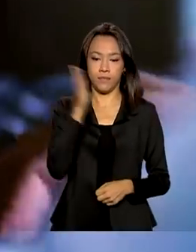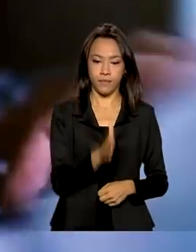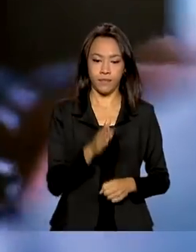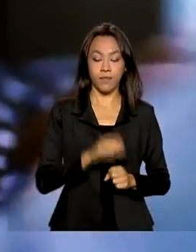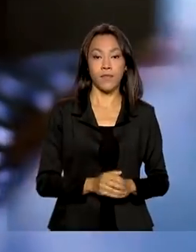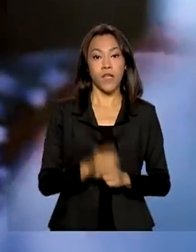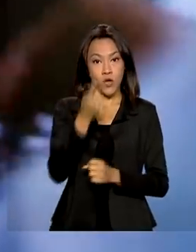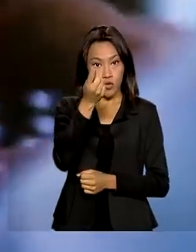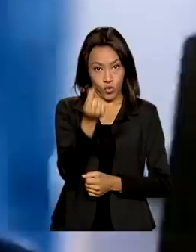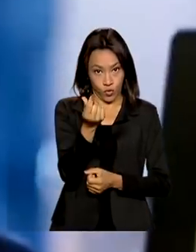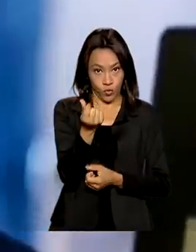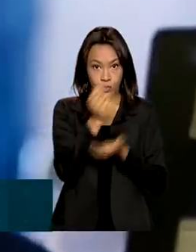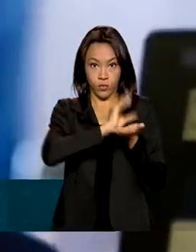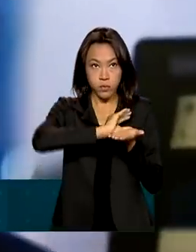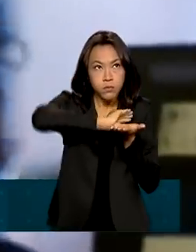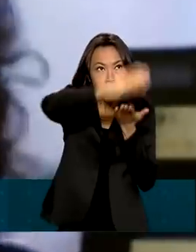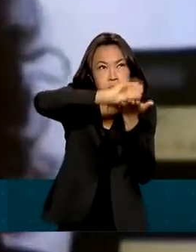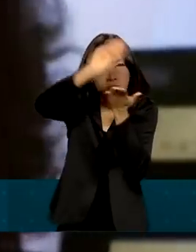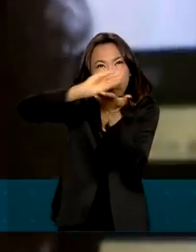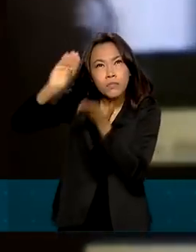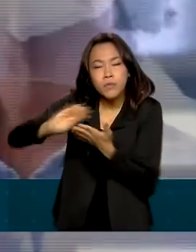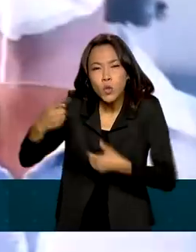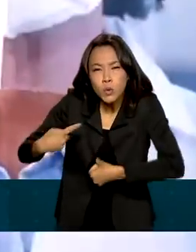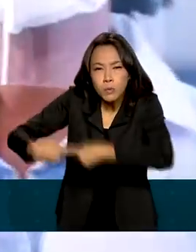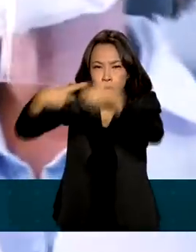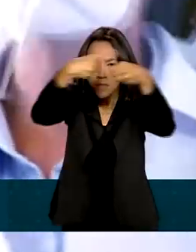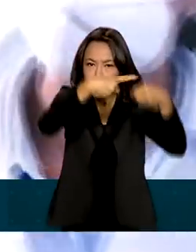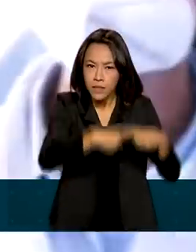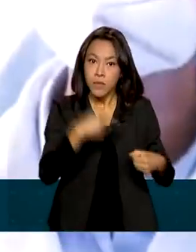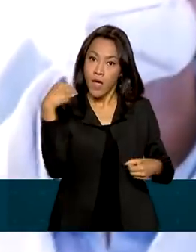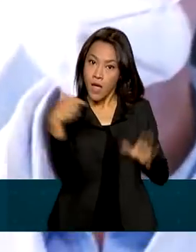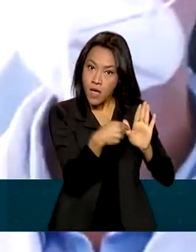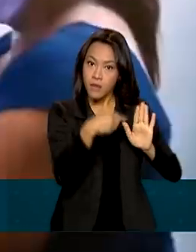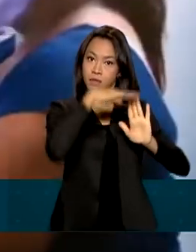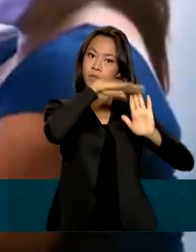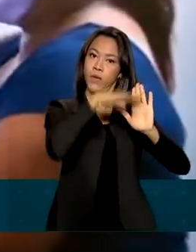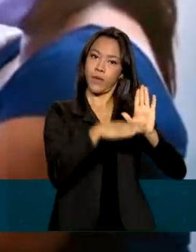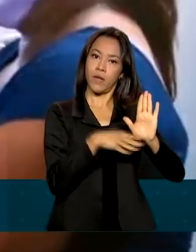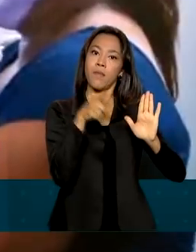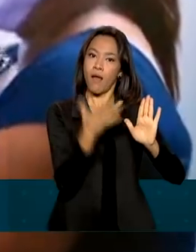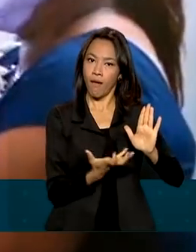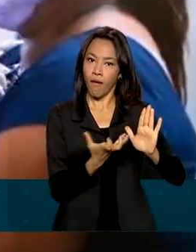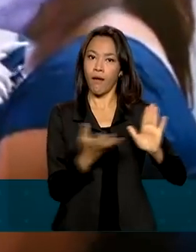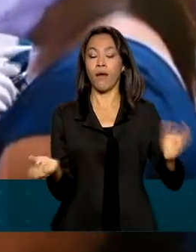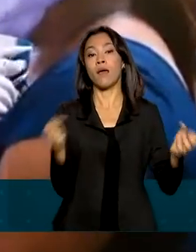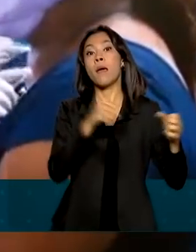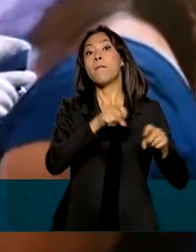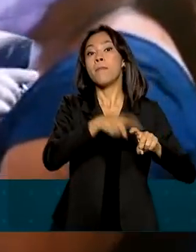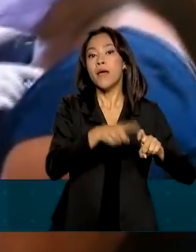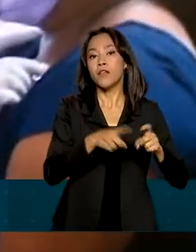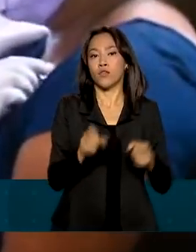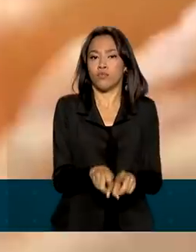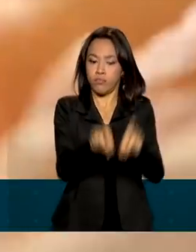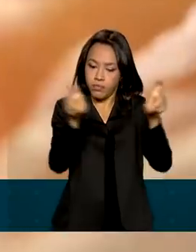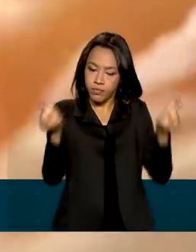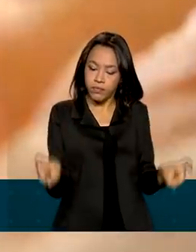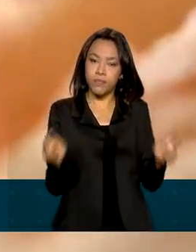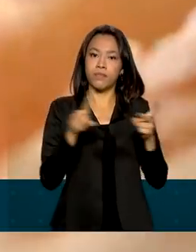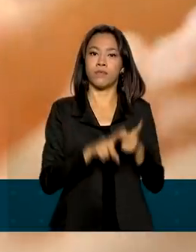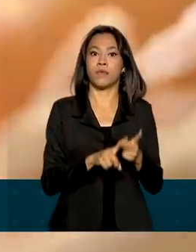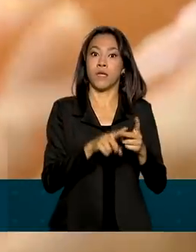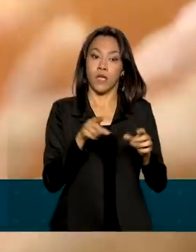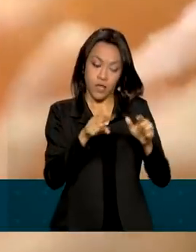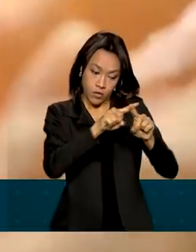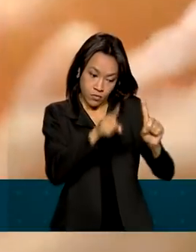repasse financeiro aos municípios, o Cuida Mais Brasil pretende incluir médicos ginecologistas obstetras e